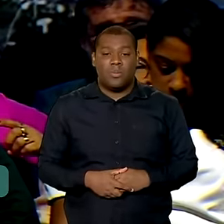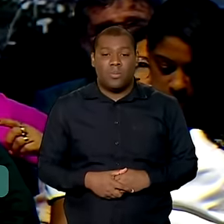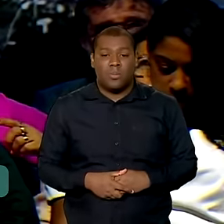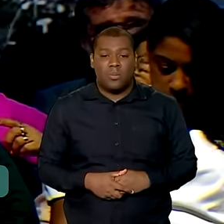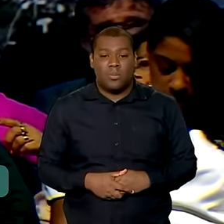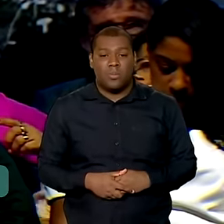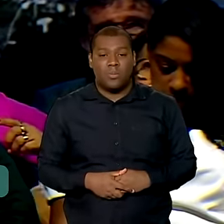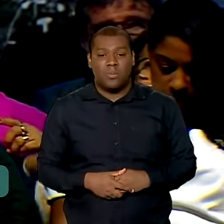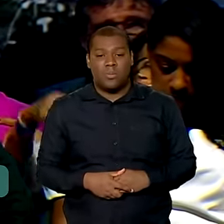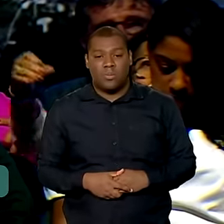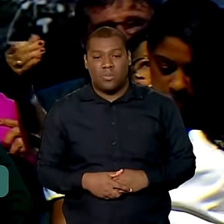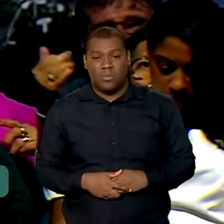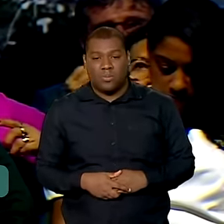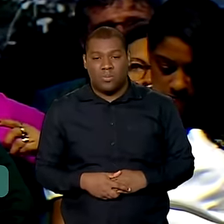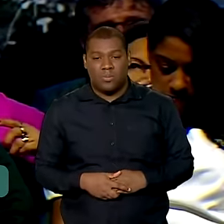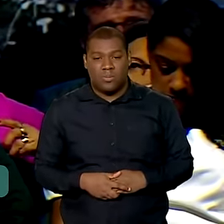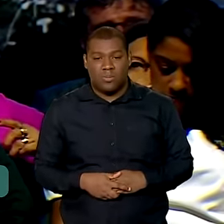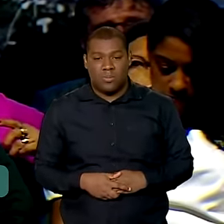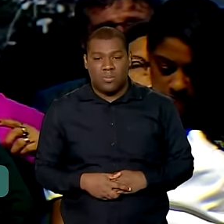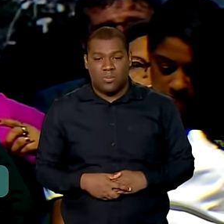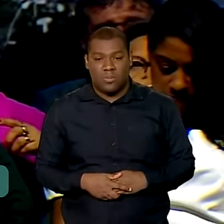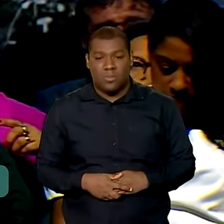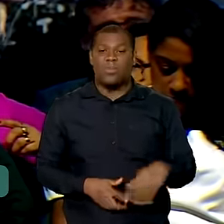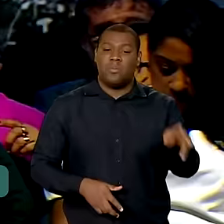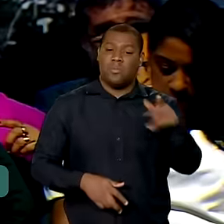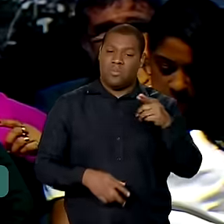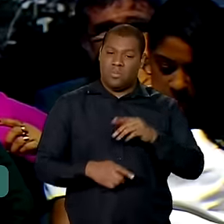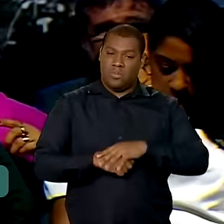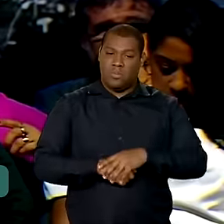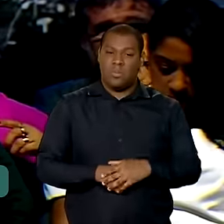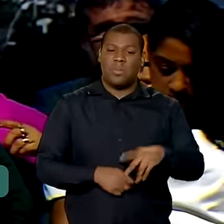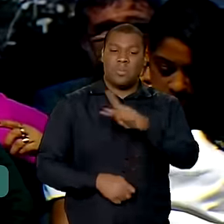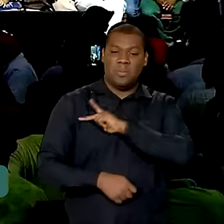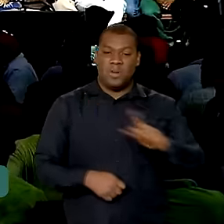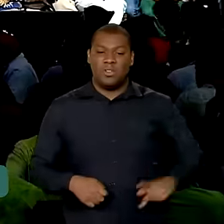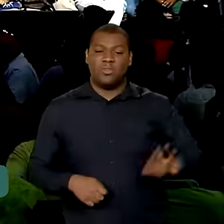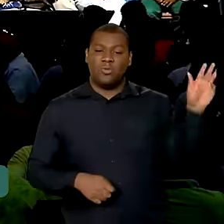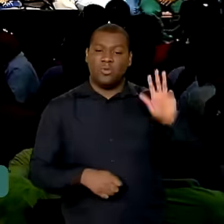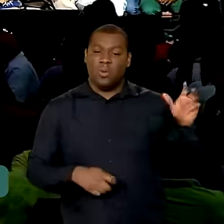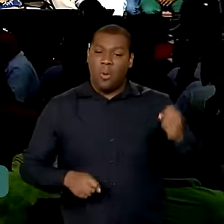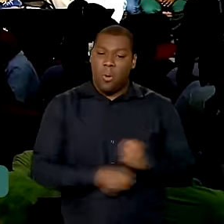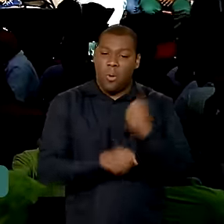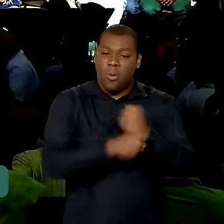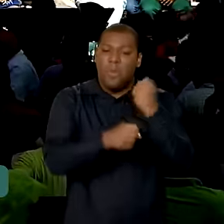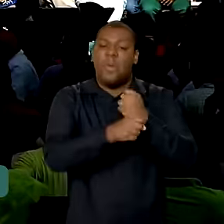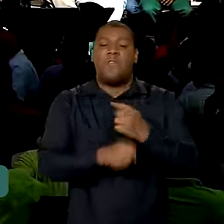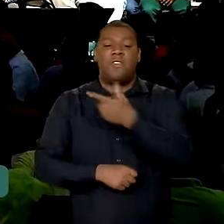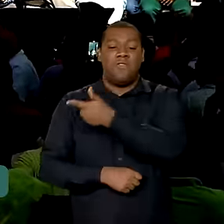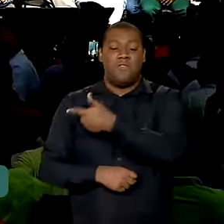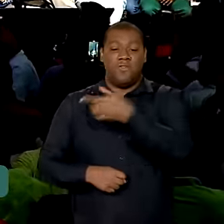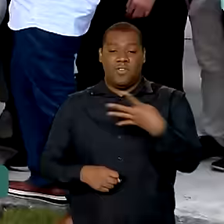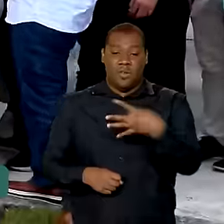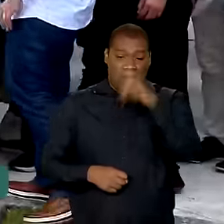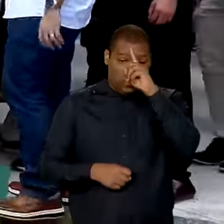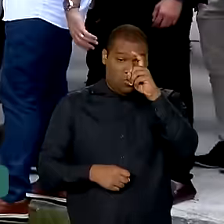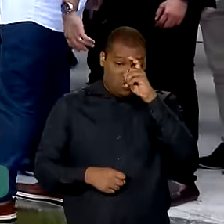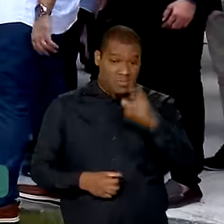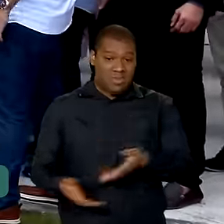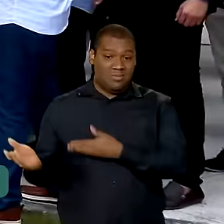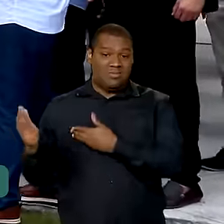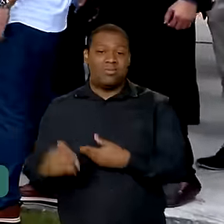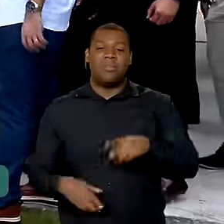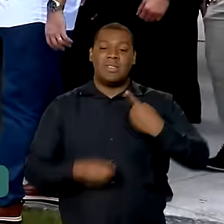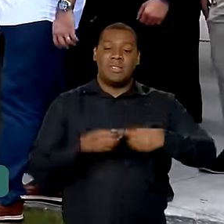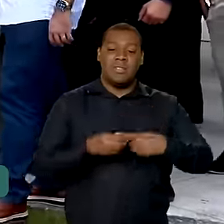Isso é sua criação, presidente. 24 hospitais iguais a esse da Bahia. Em